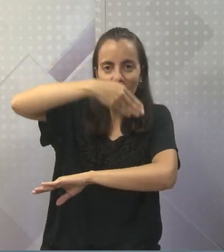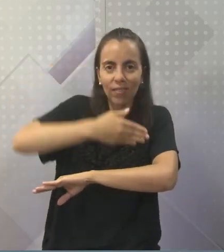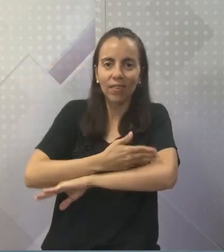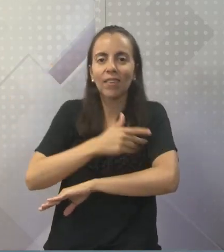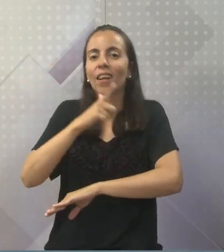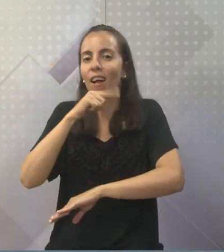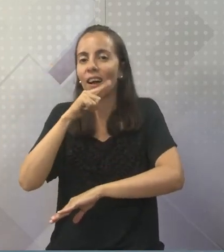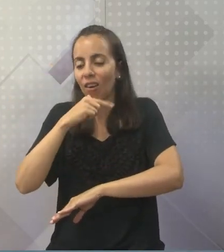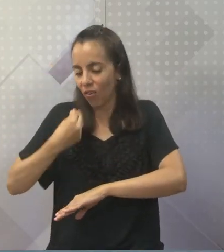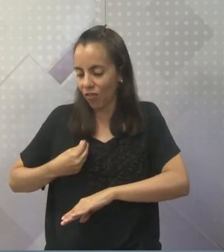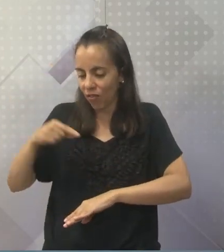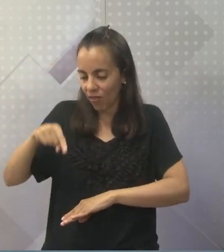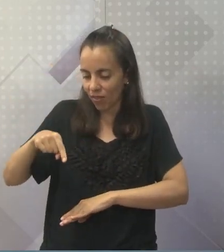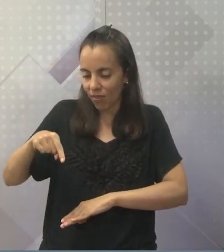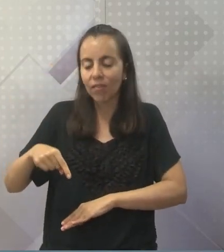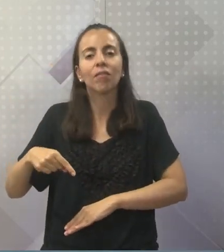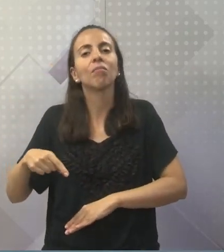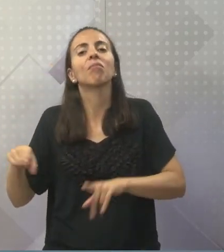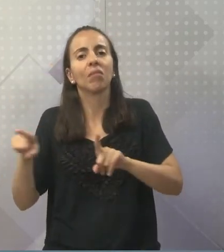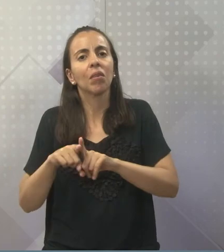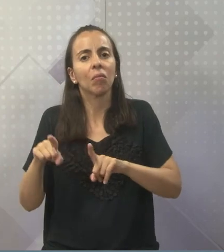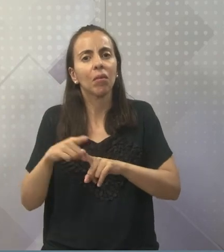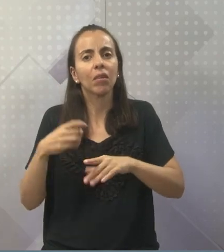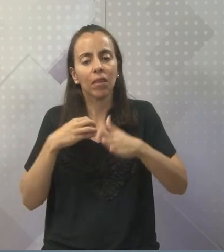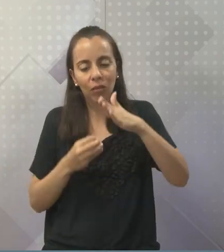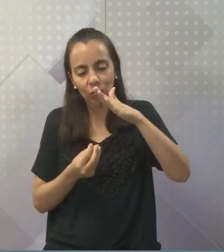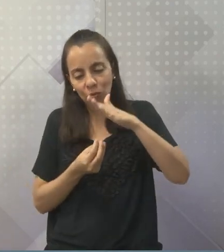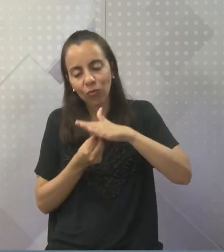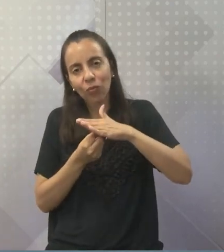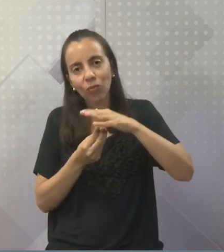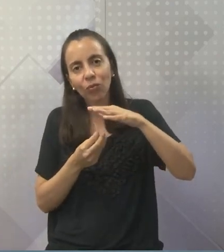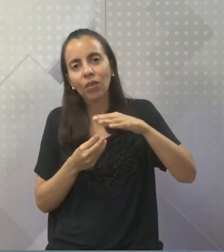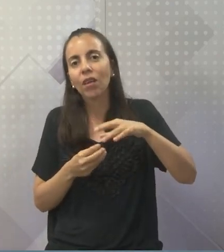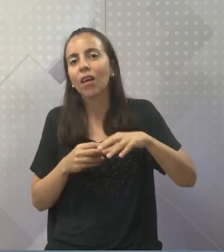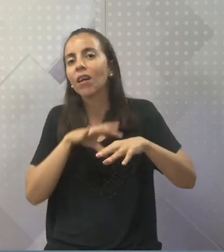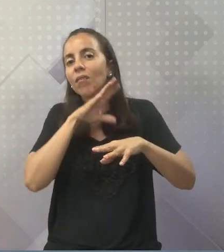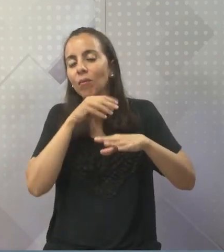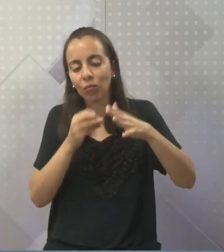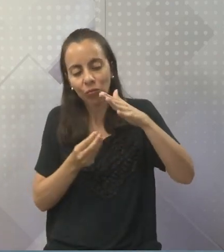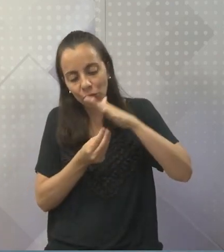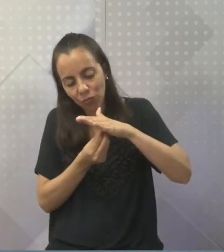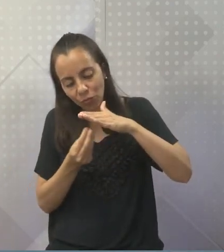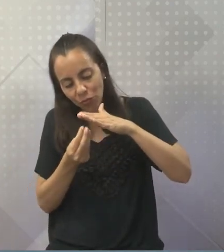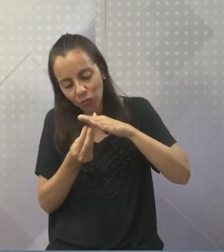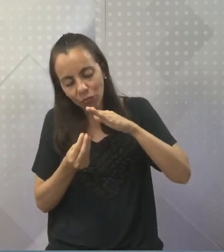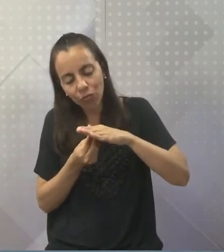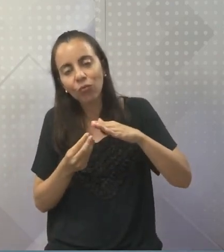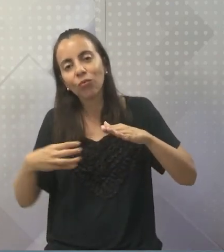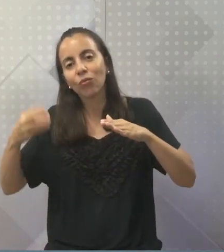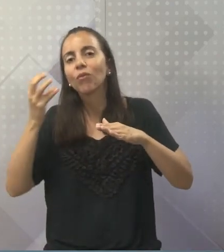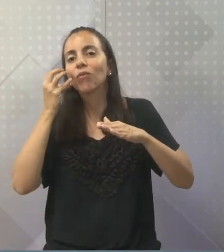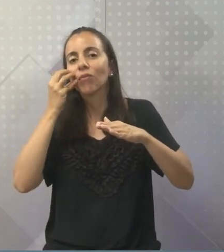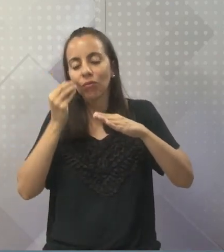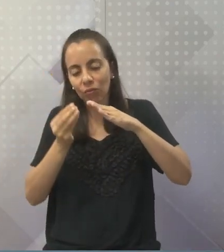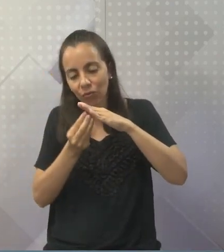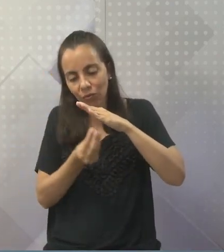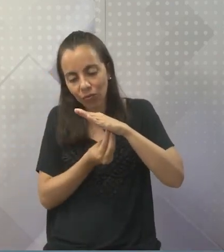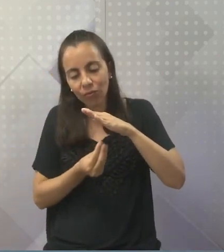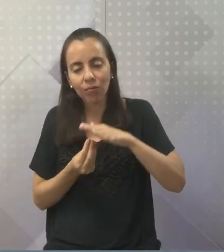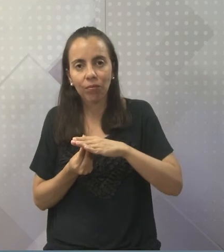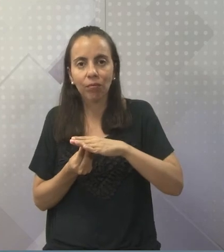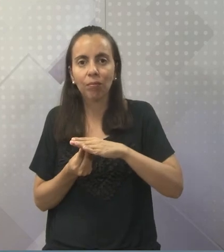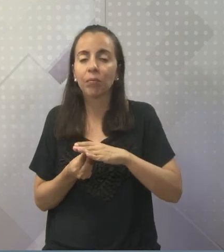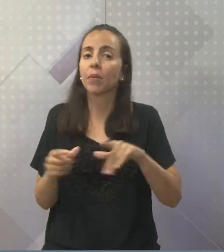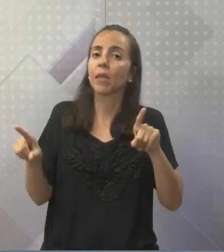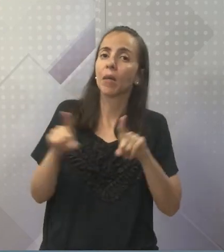E, logicamente, peixes. O que é agrupa o tubarão e esse outro peixe aí, nesse